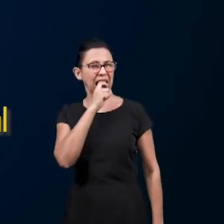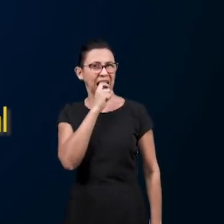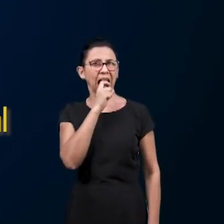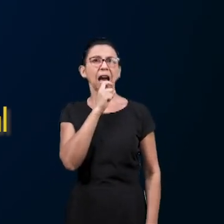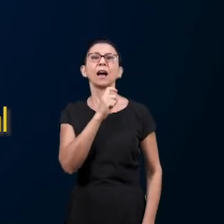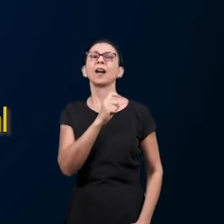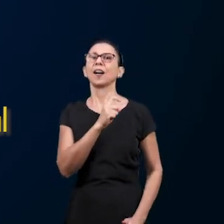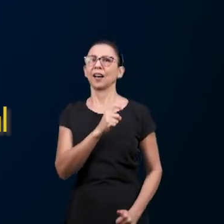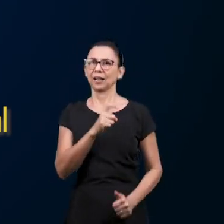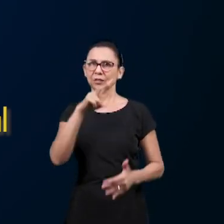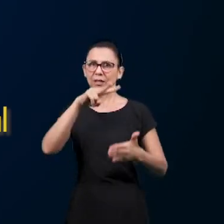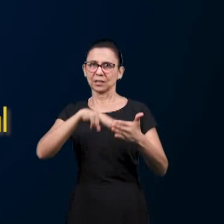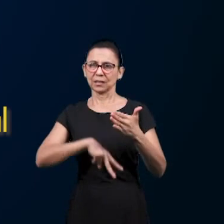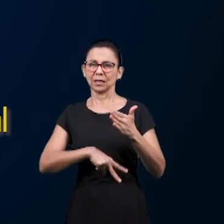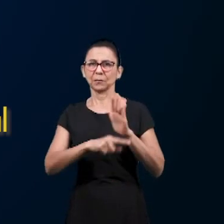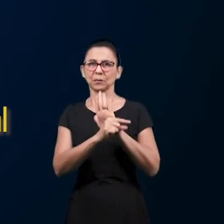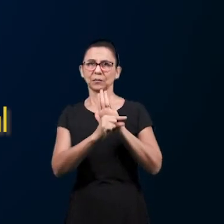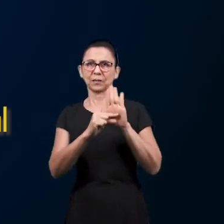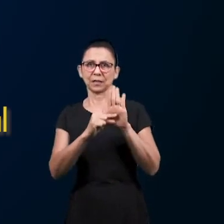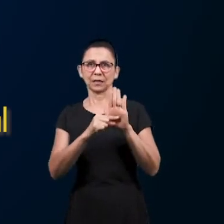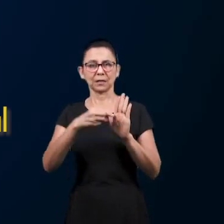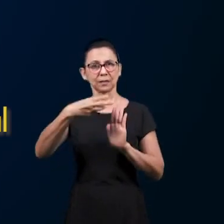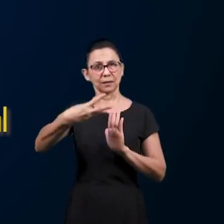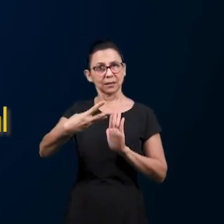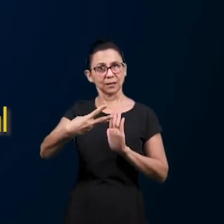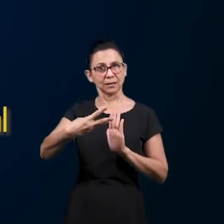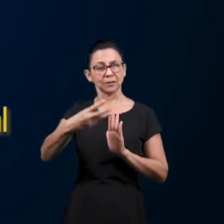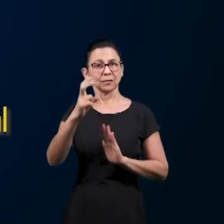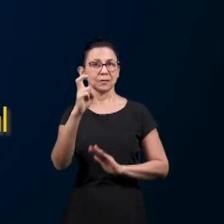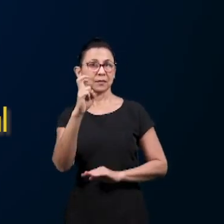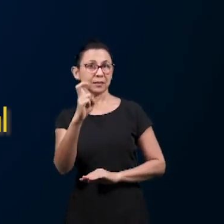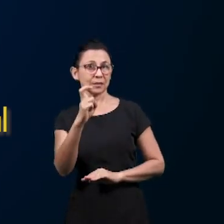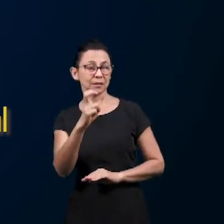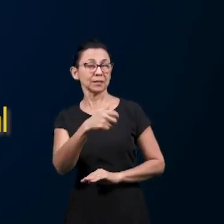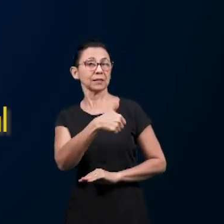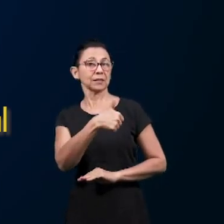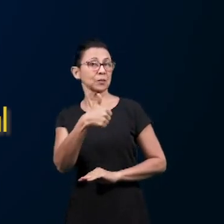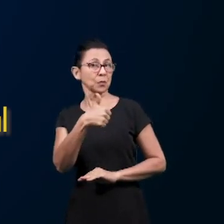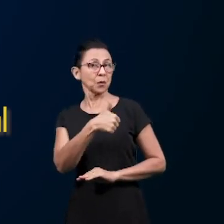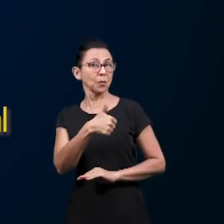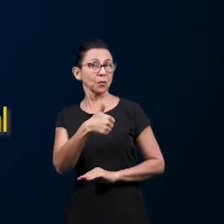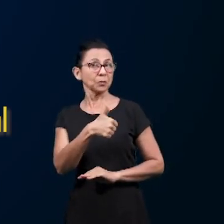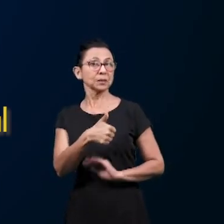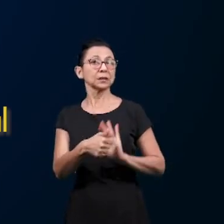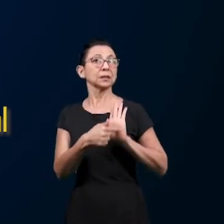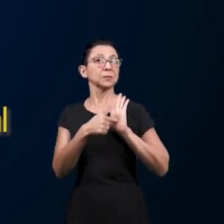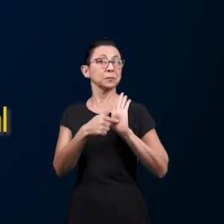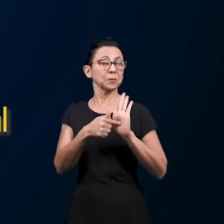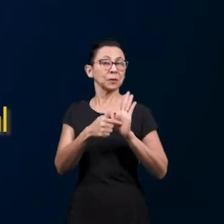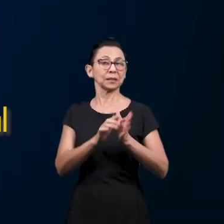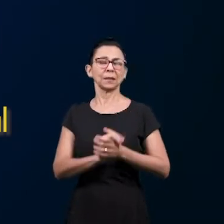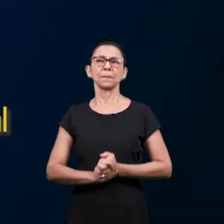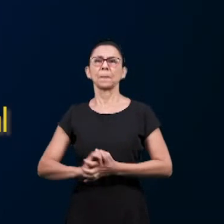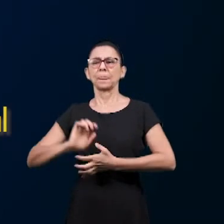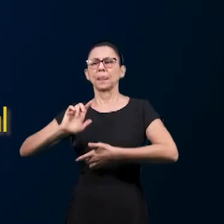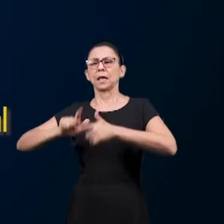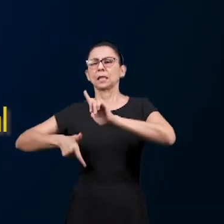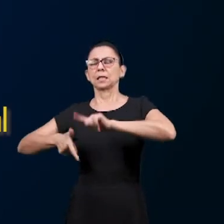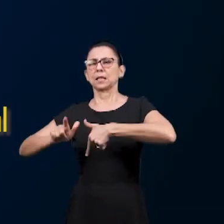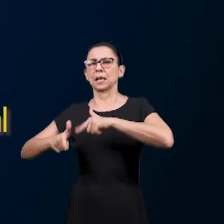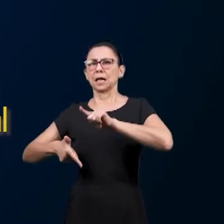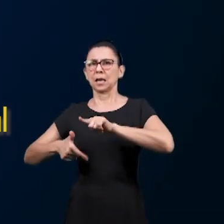e inveja, conforme lemos nos versículos 3, 5 e 11, que nos fala assim,